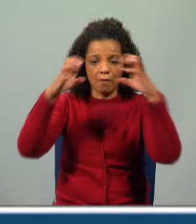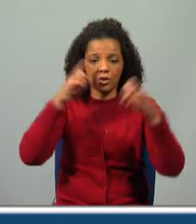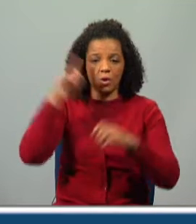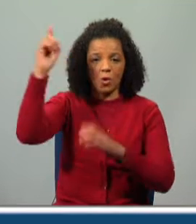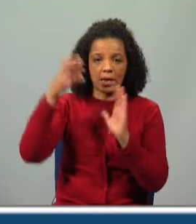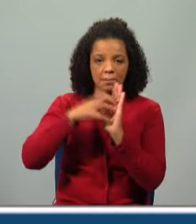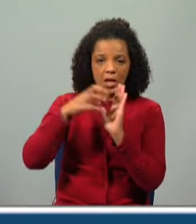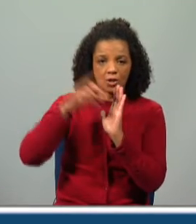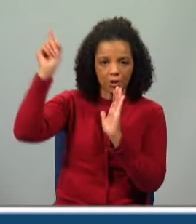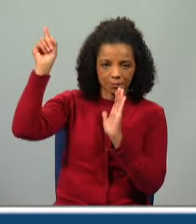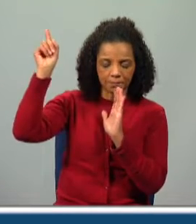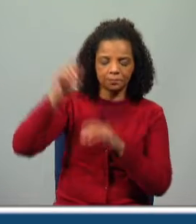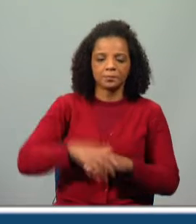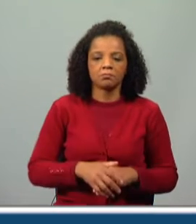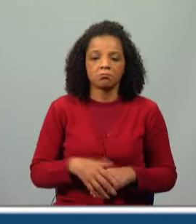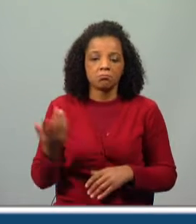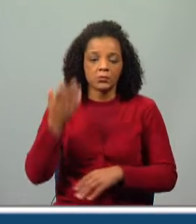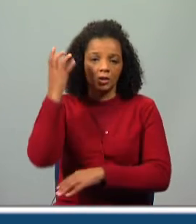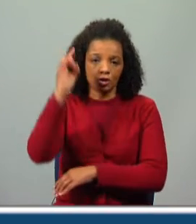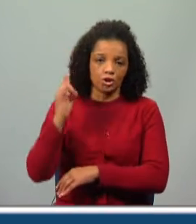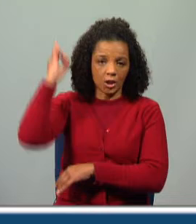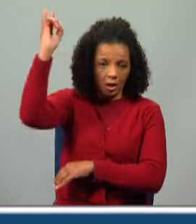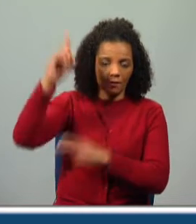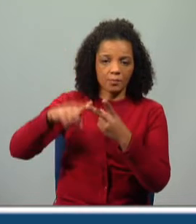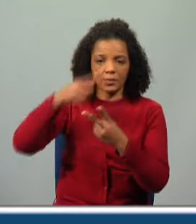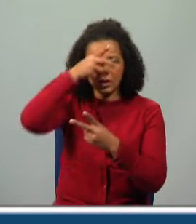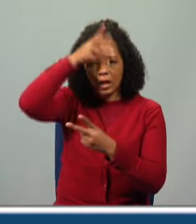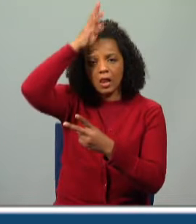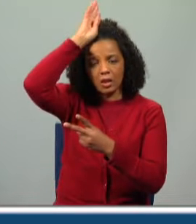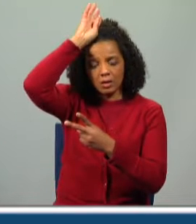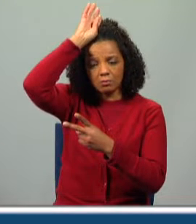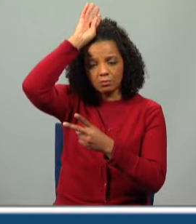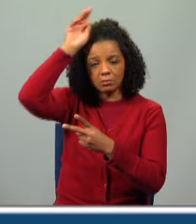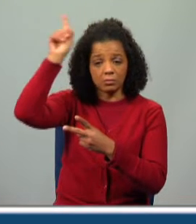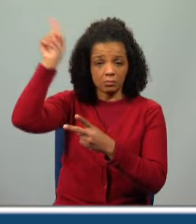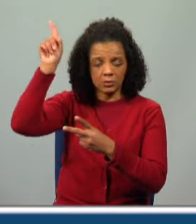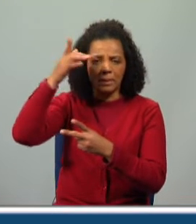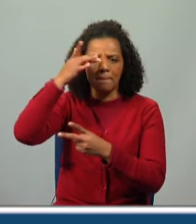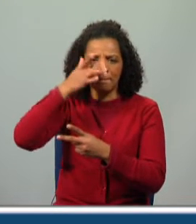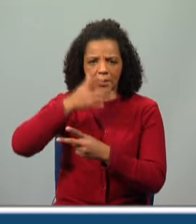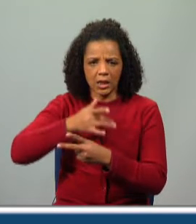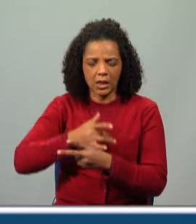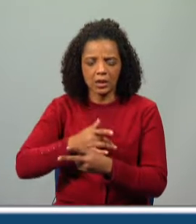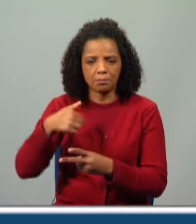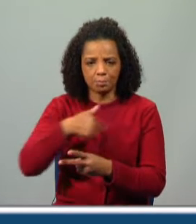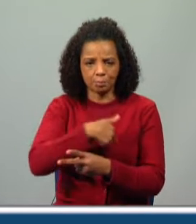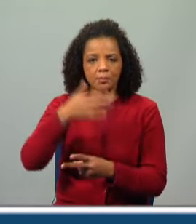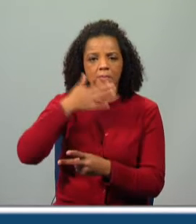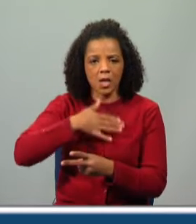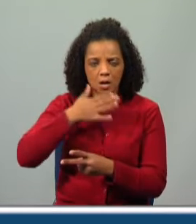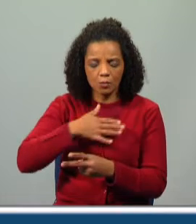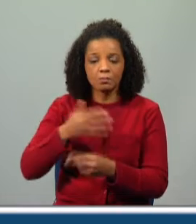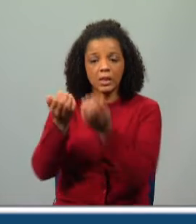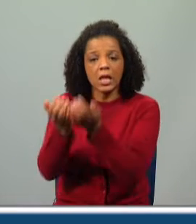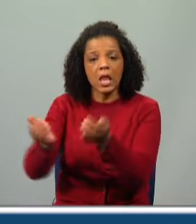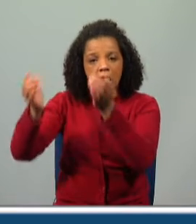ali naquela imagem, o que é que nós vemos? Vemos uma girafa e uma galinha, que é aquela galinha toda preta com as pintinhas brancas, que